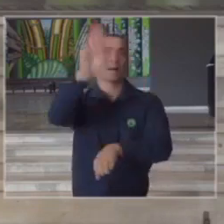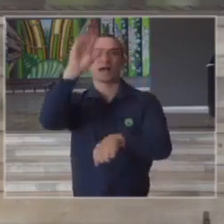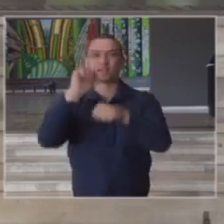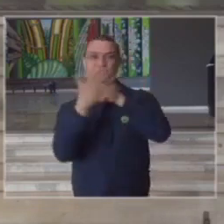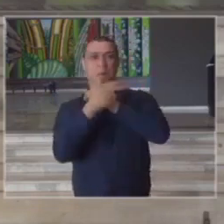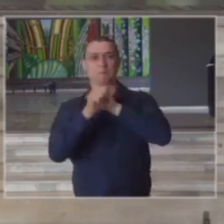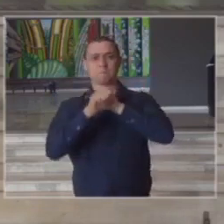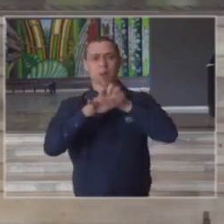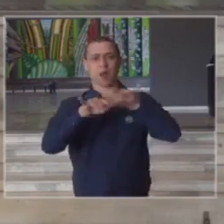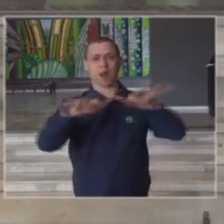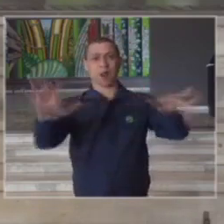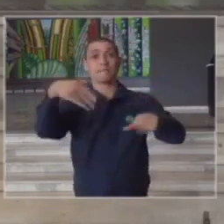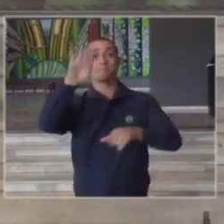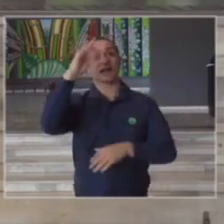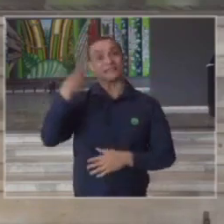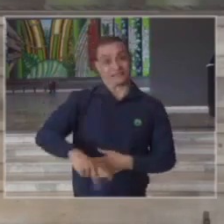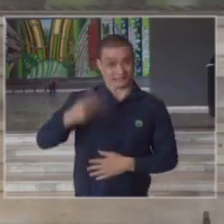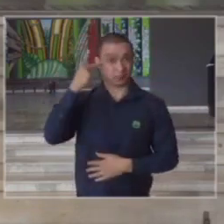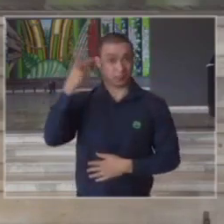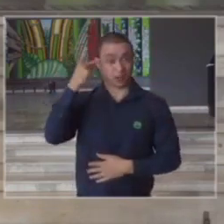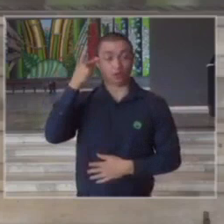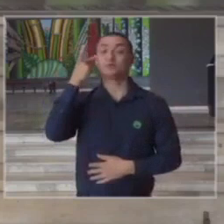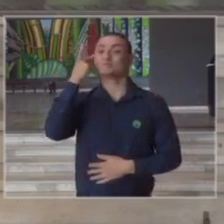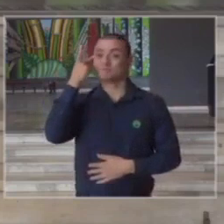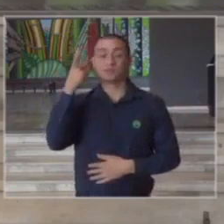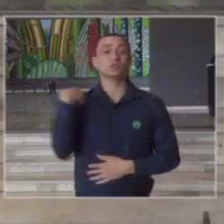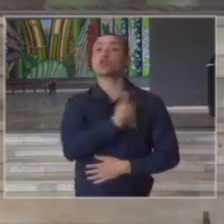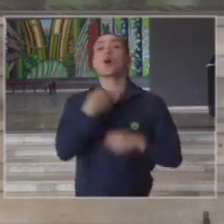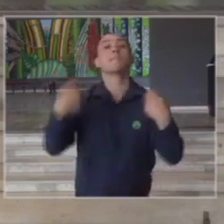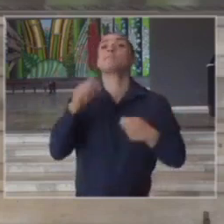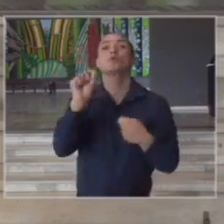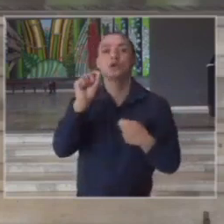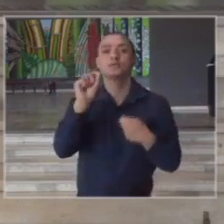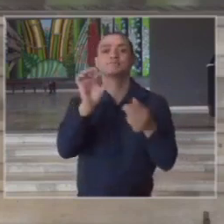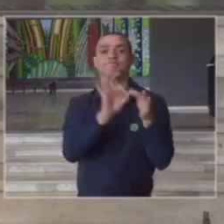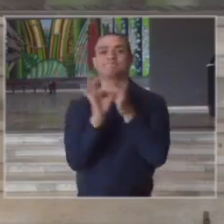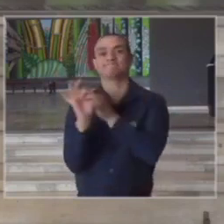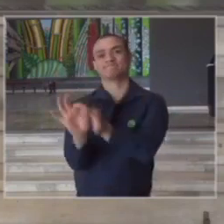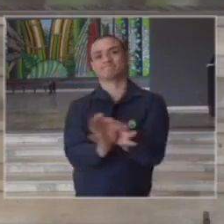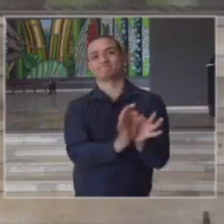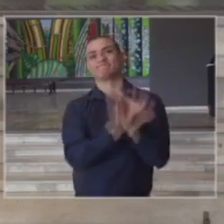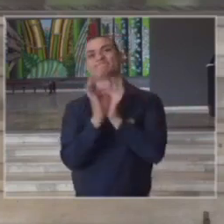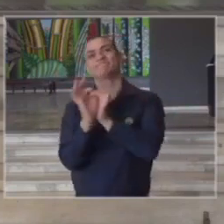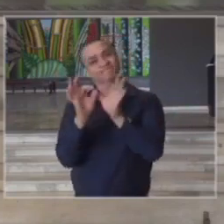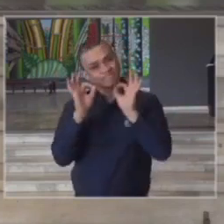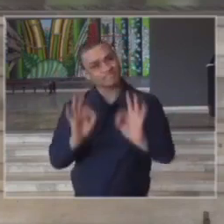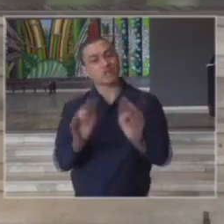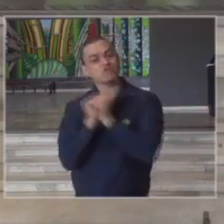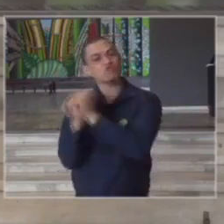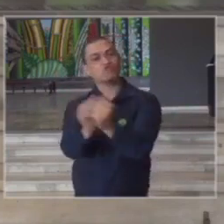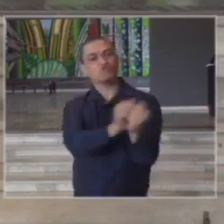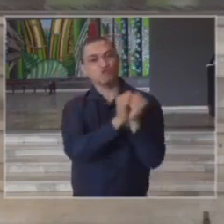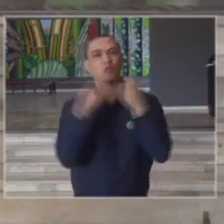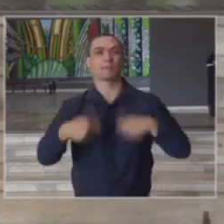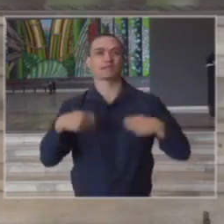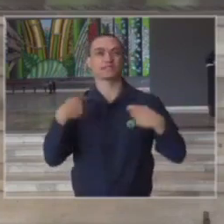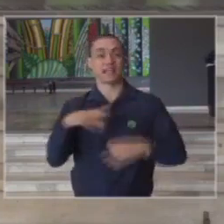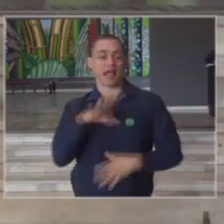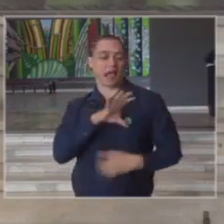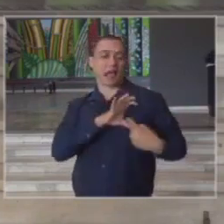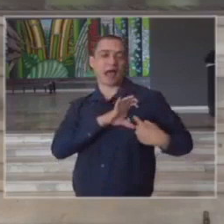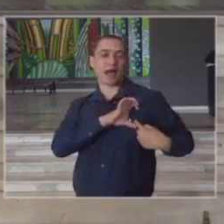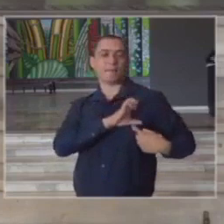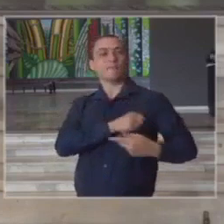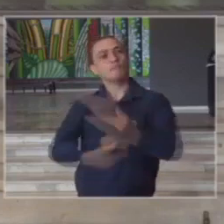desta pandemia nós precisamos estar unidos precisamos estar juntos praticar o amor